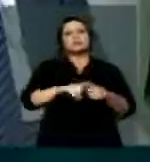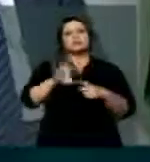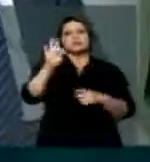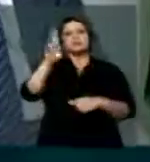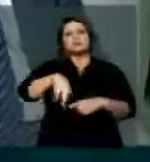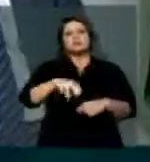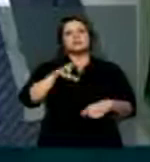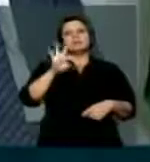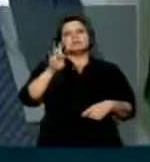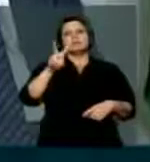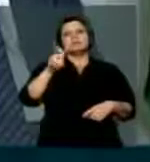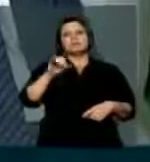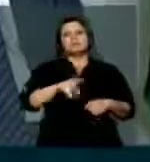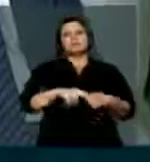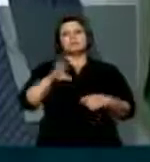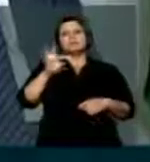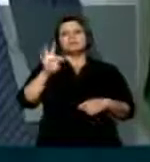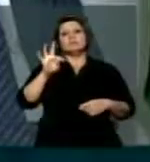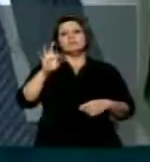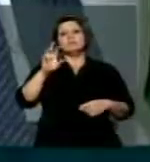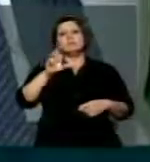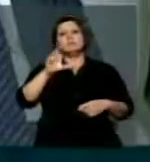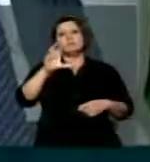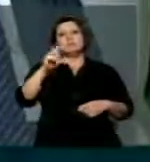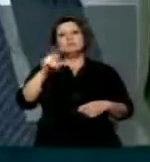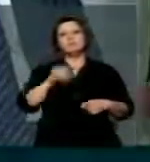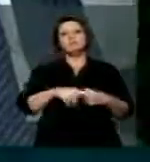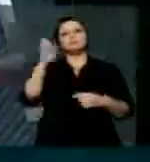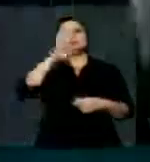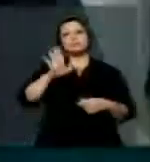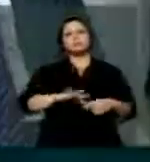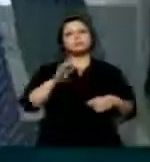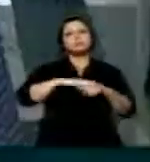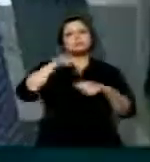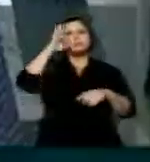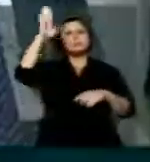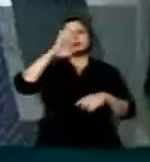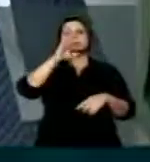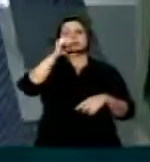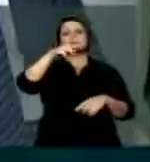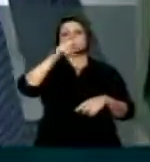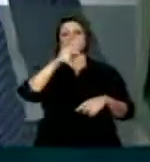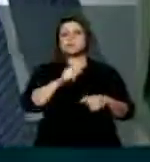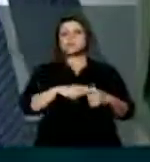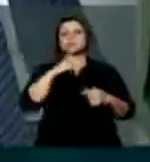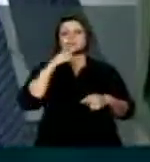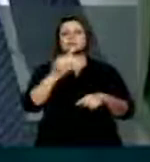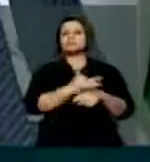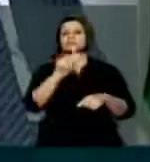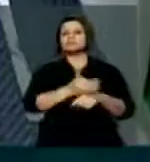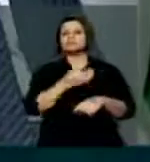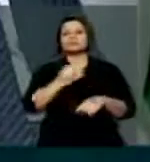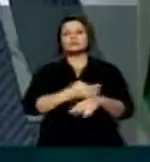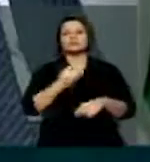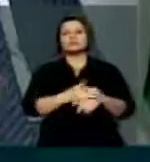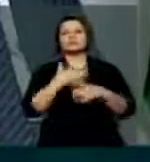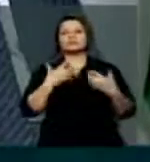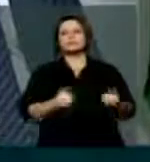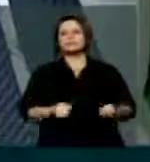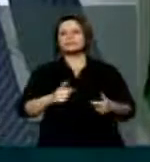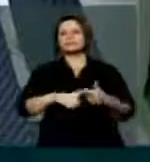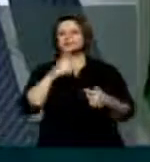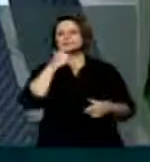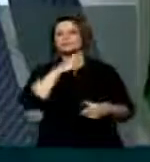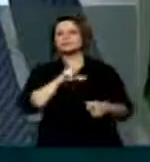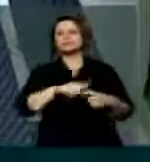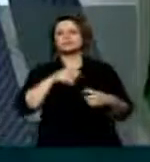a Tim, a Vivo e a Claro, no Brasil inteiro, mas sobretudo no estado do Amapá. Nós não suportamos mais. Nós